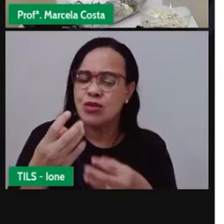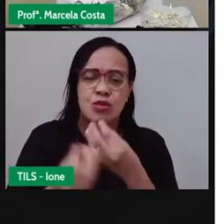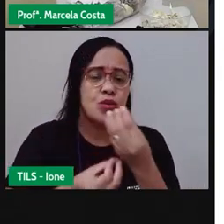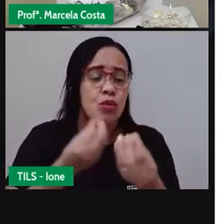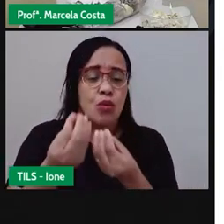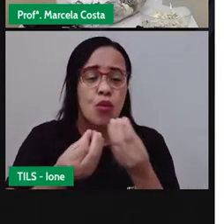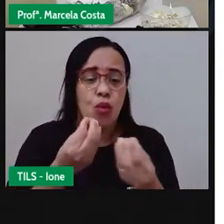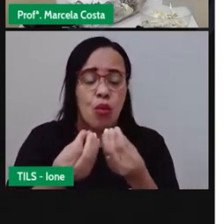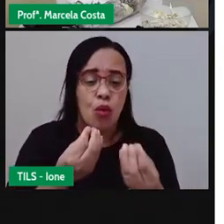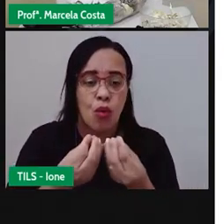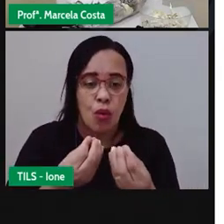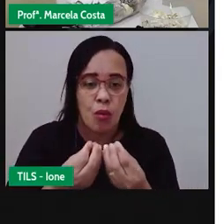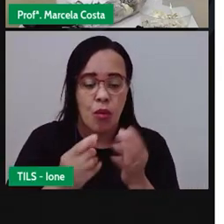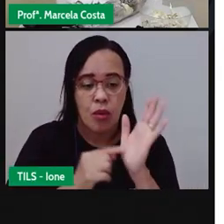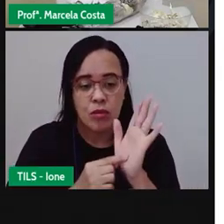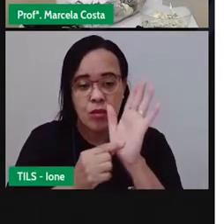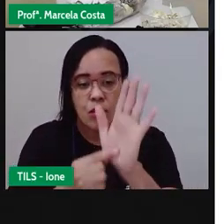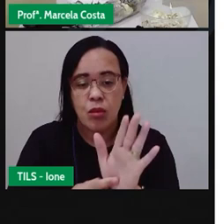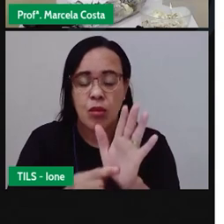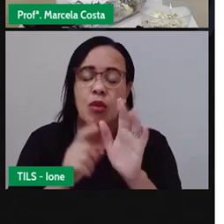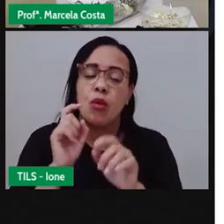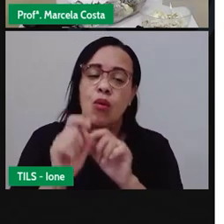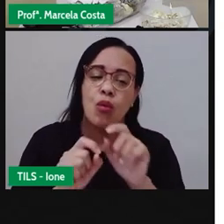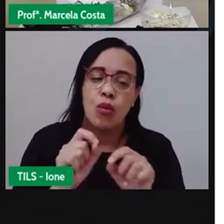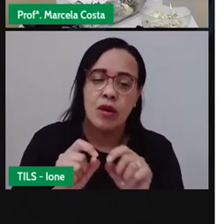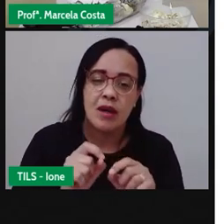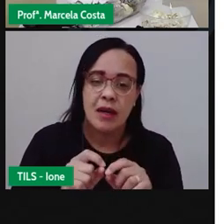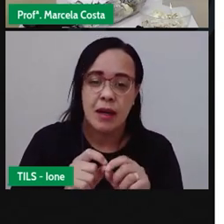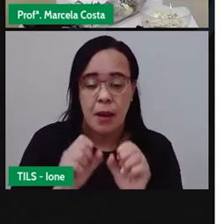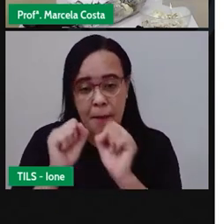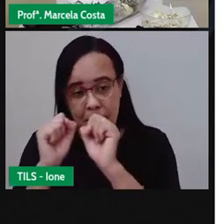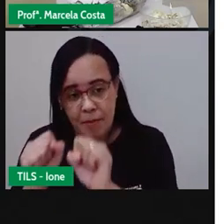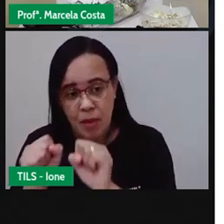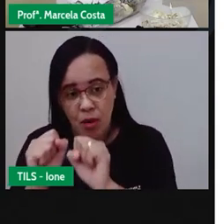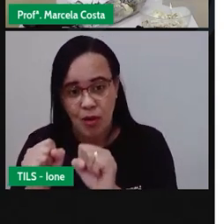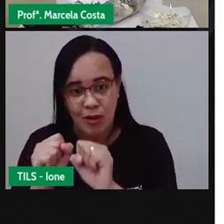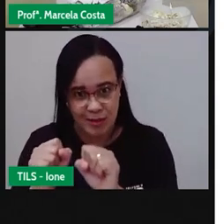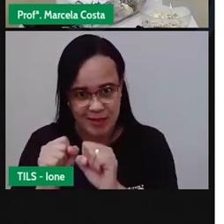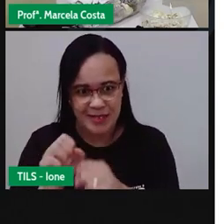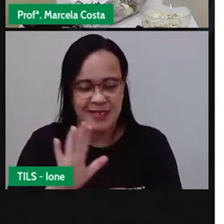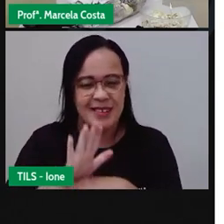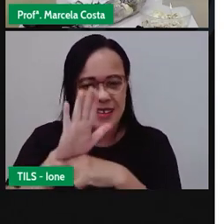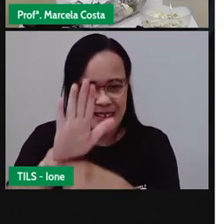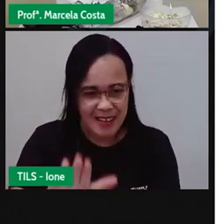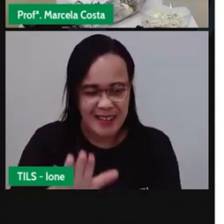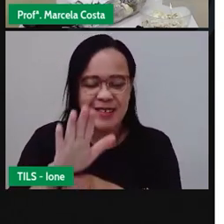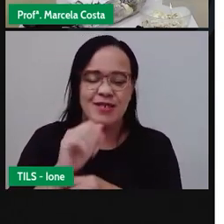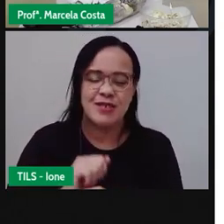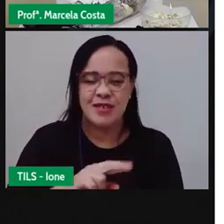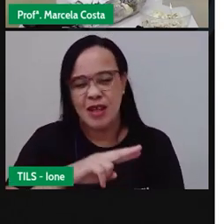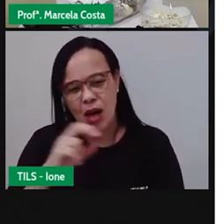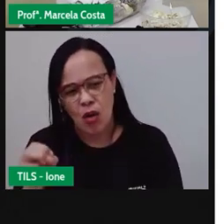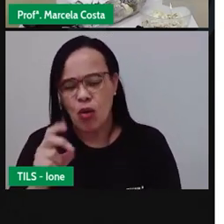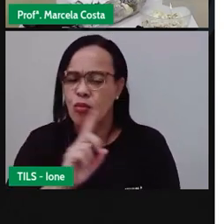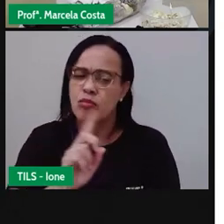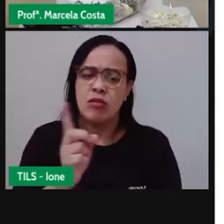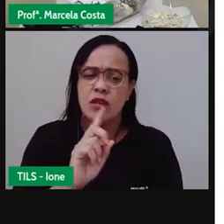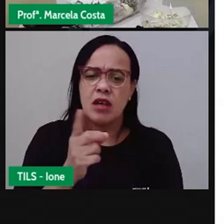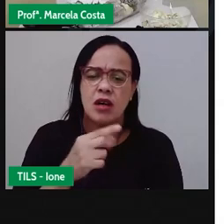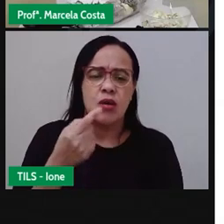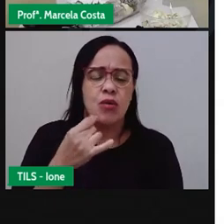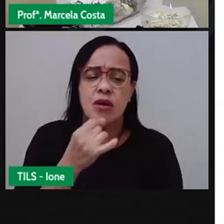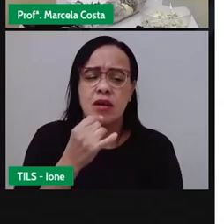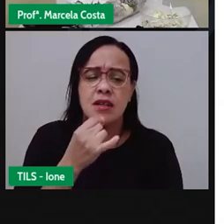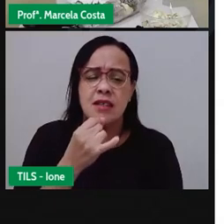o que pode ser reciclado para produzir compostagem porque como eu disse não é tudo por exemplo